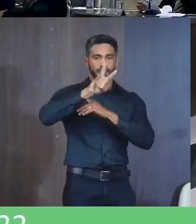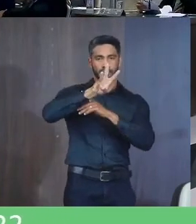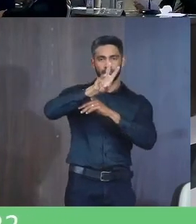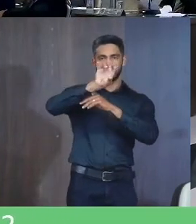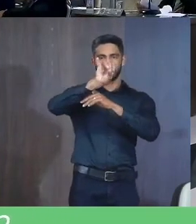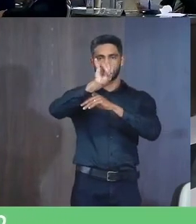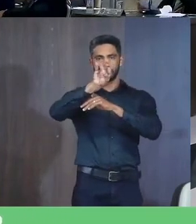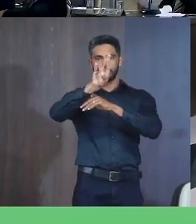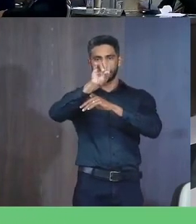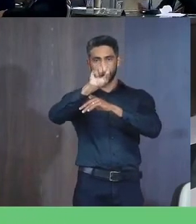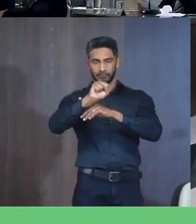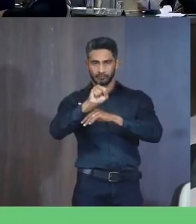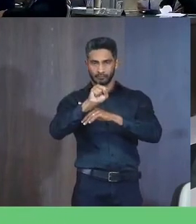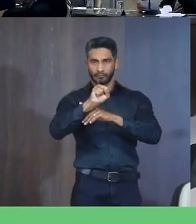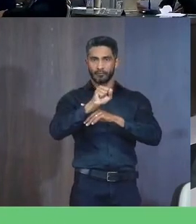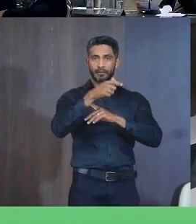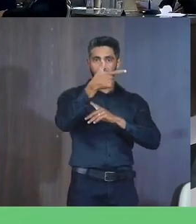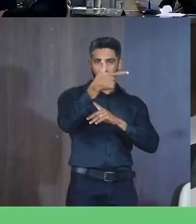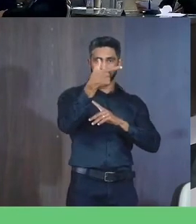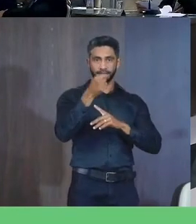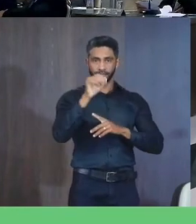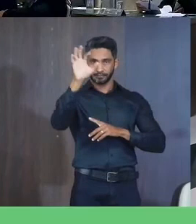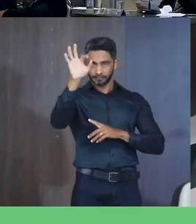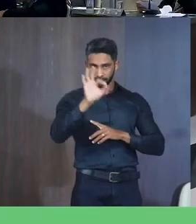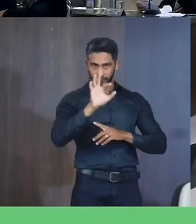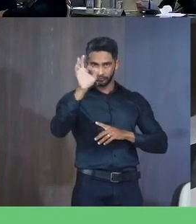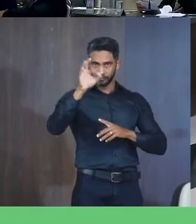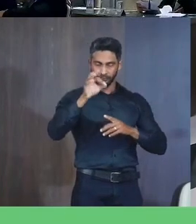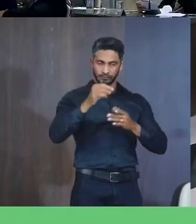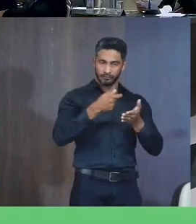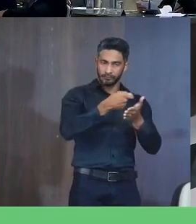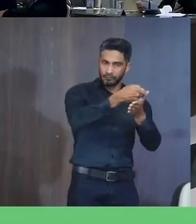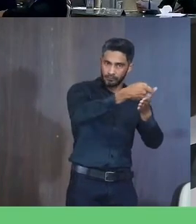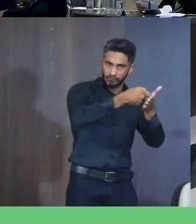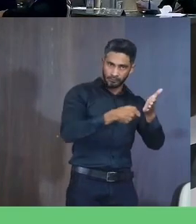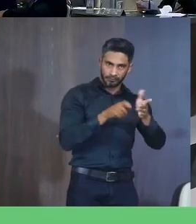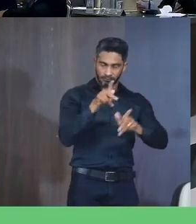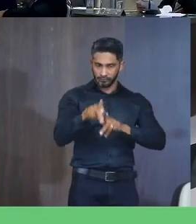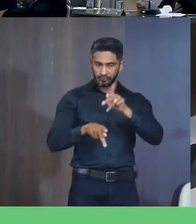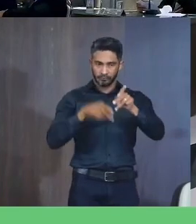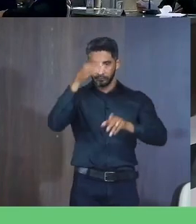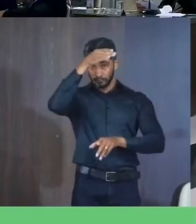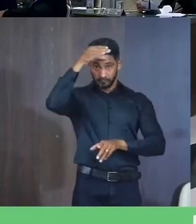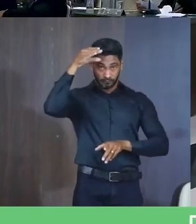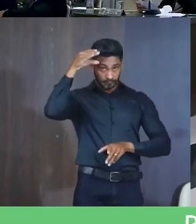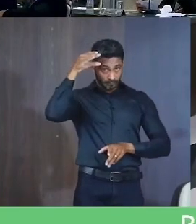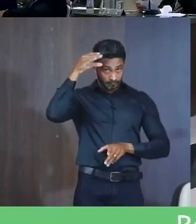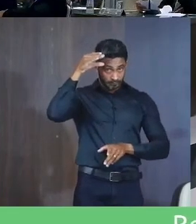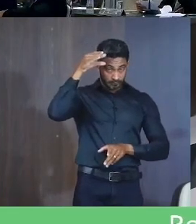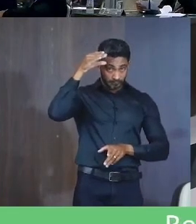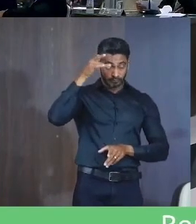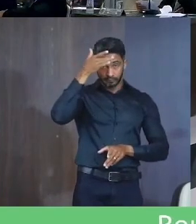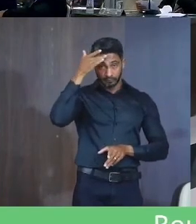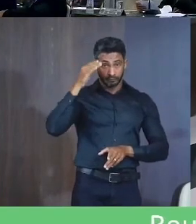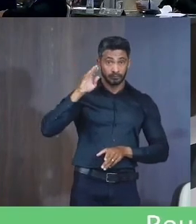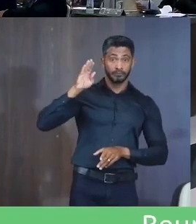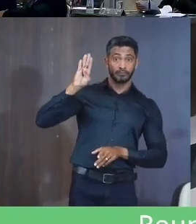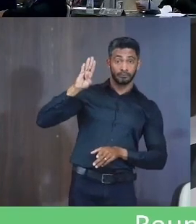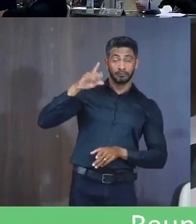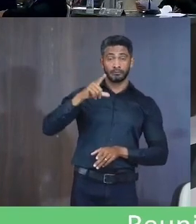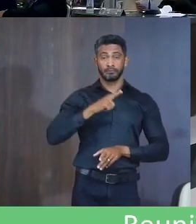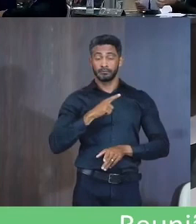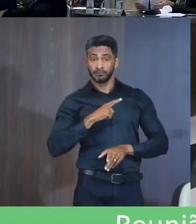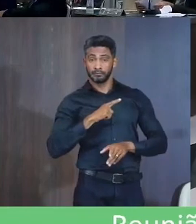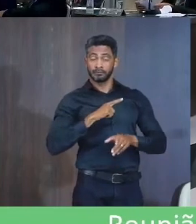Ementa Reserva 20% Das vagas De concursos públicos Na Câmara Municipal De Janaúba Para candidatos Que tenham cursado